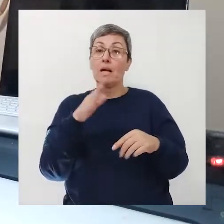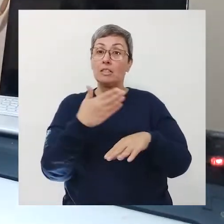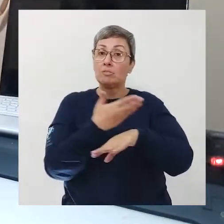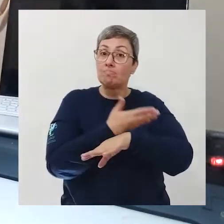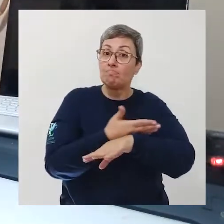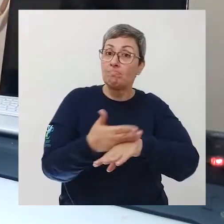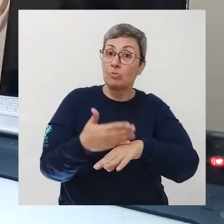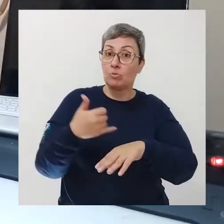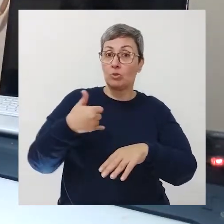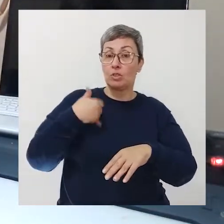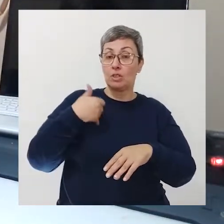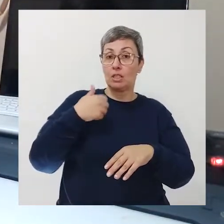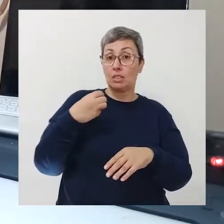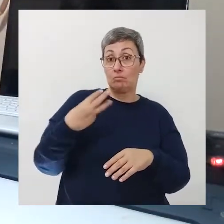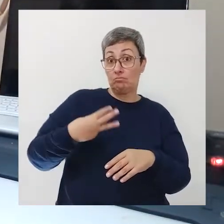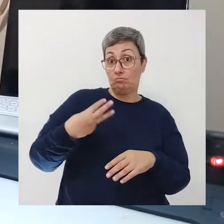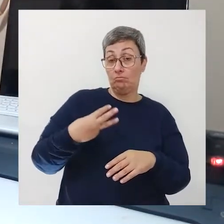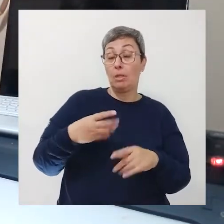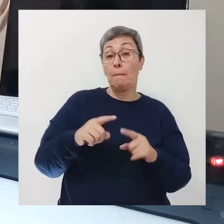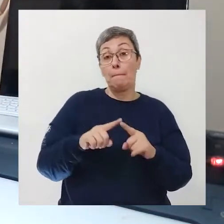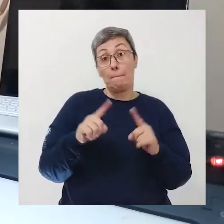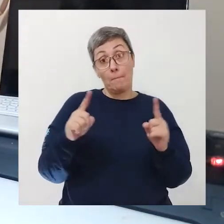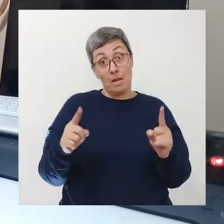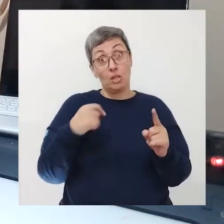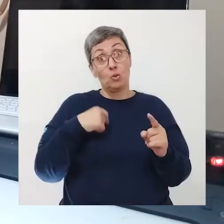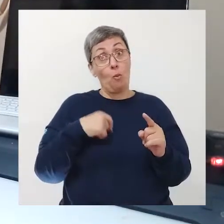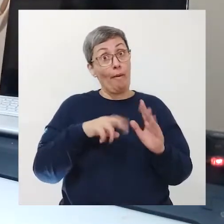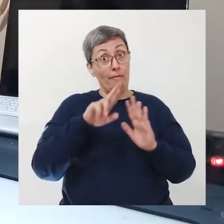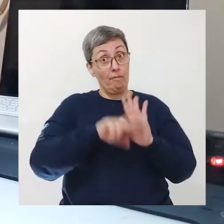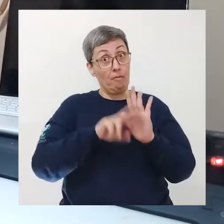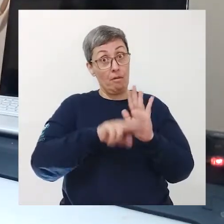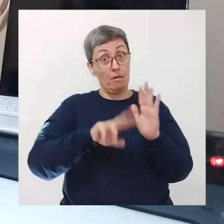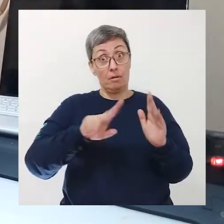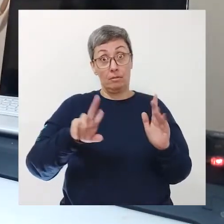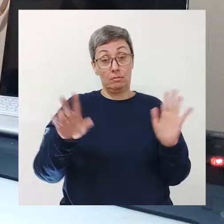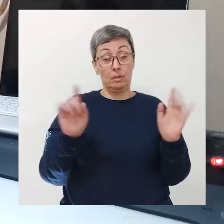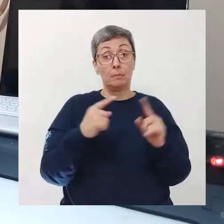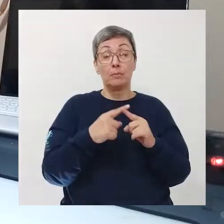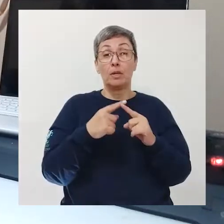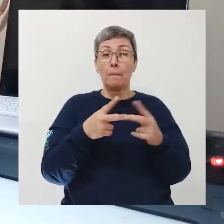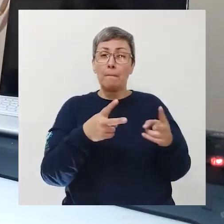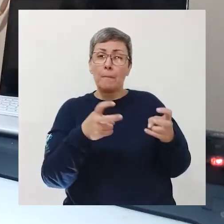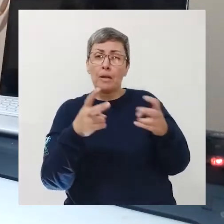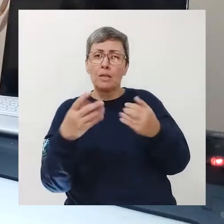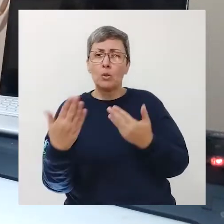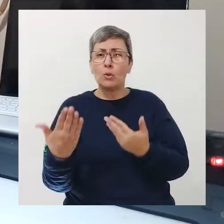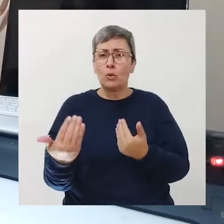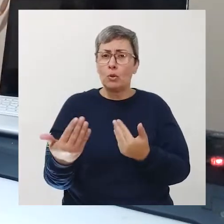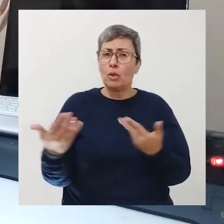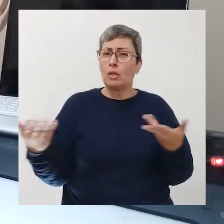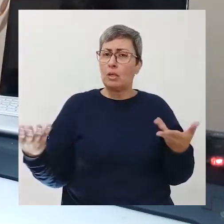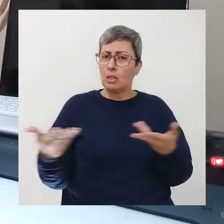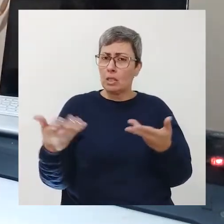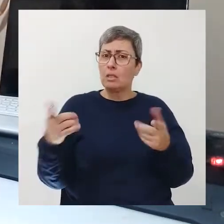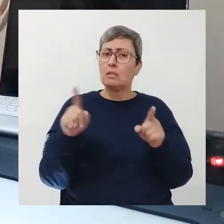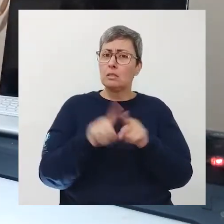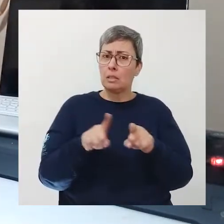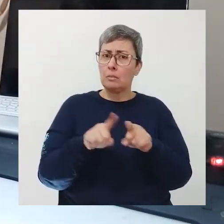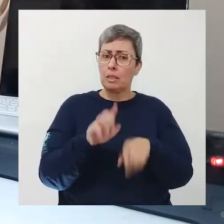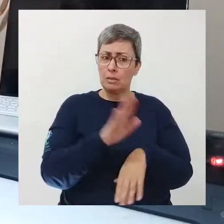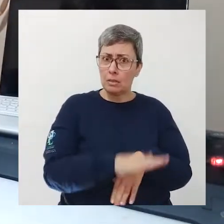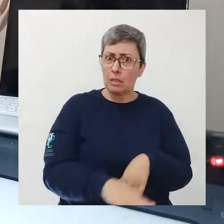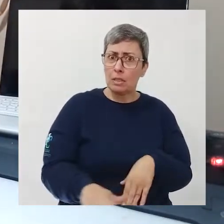terceira idade mas isso não é uma regra pois a gente percebe aí muitos jovens hoje e até mesmo